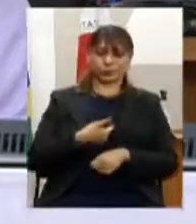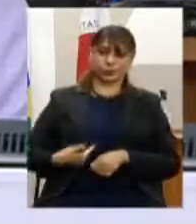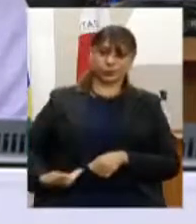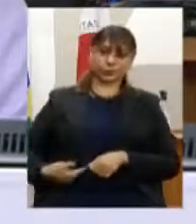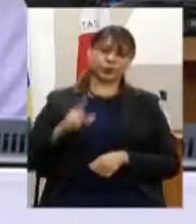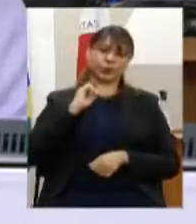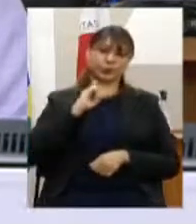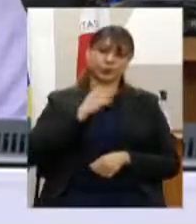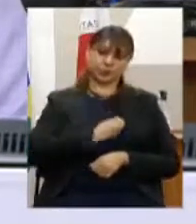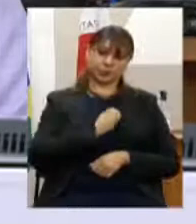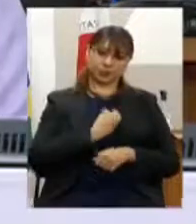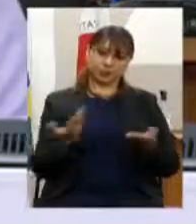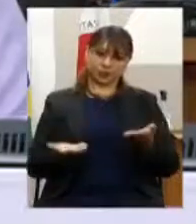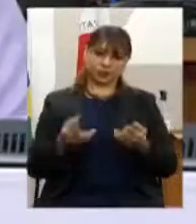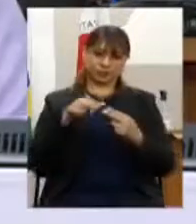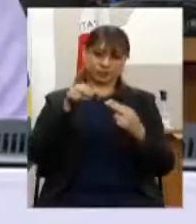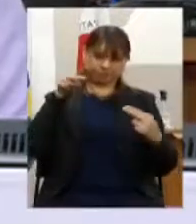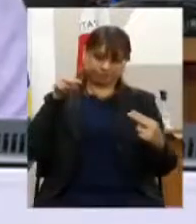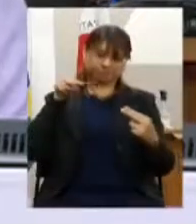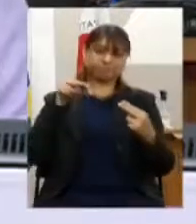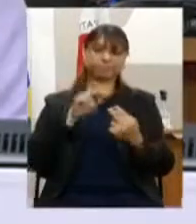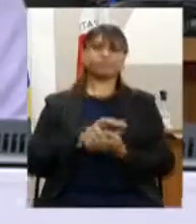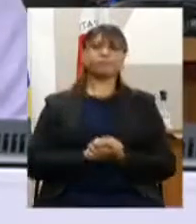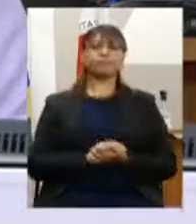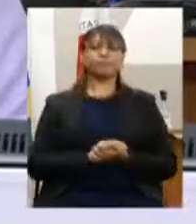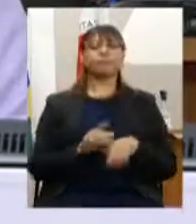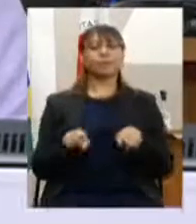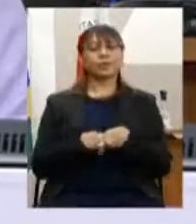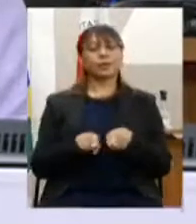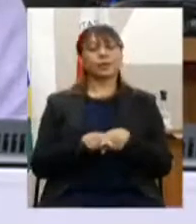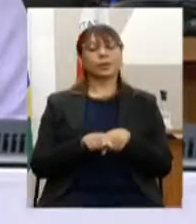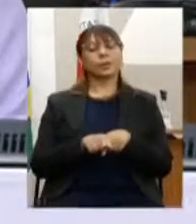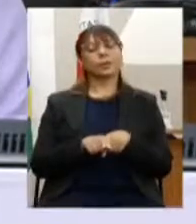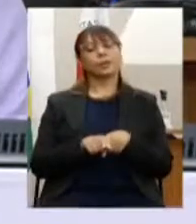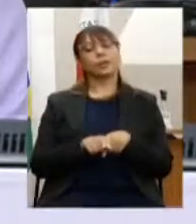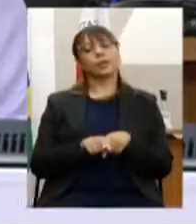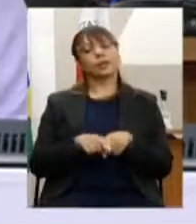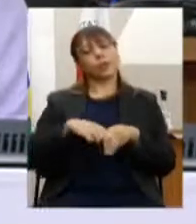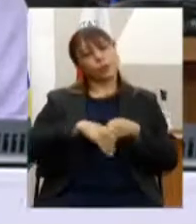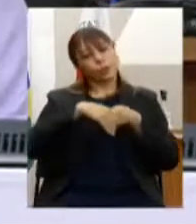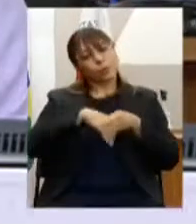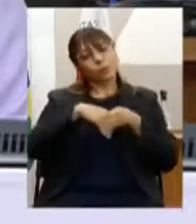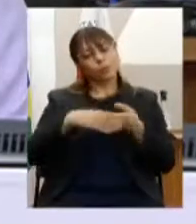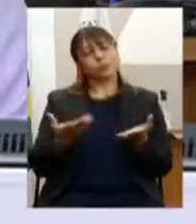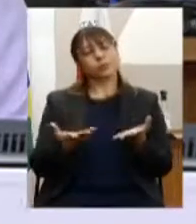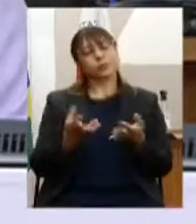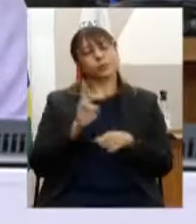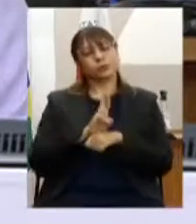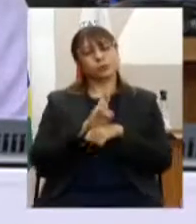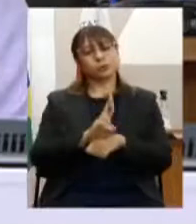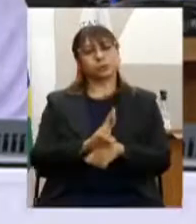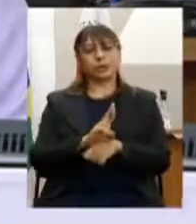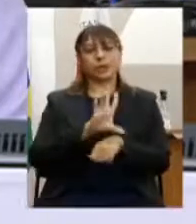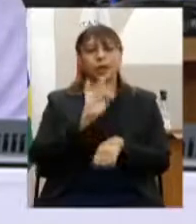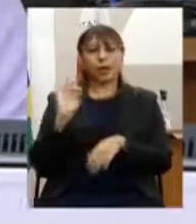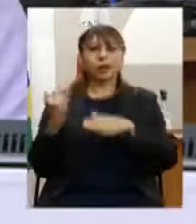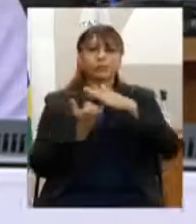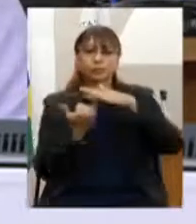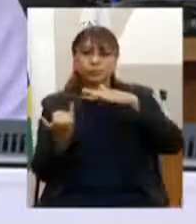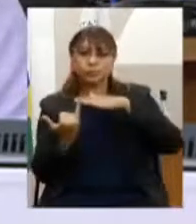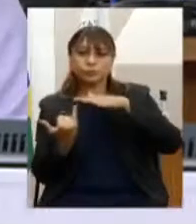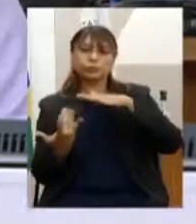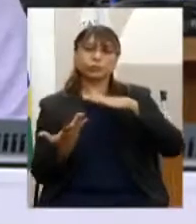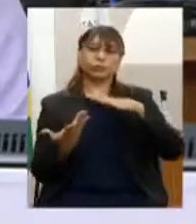que hoje estão presentes remotamente, a cumprimentar todos os representantes das entidades, aos